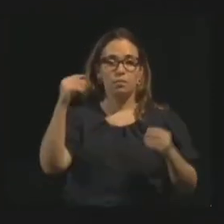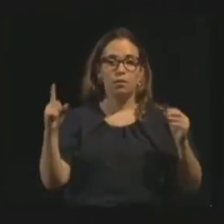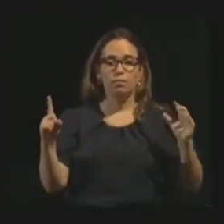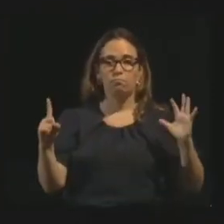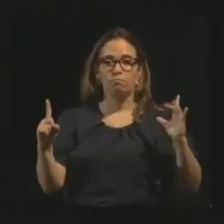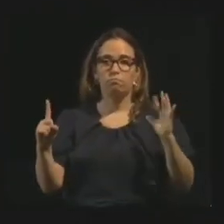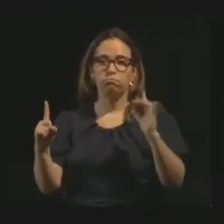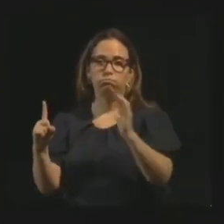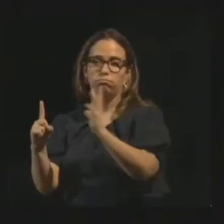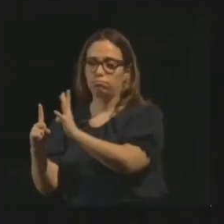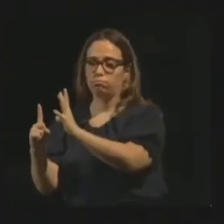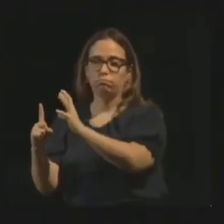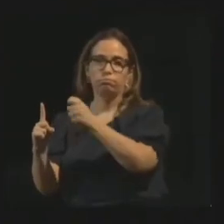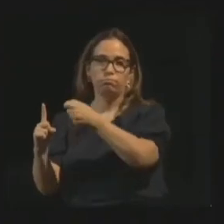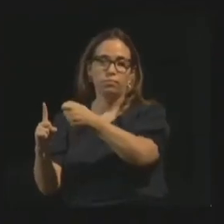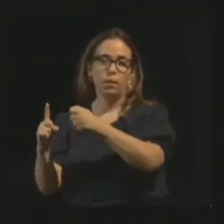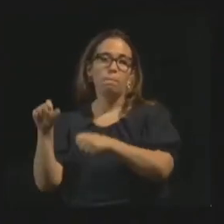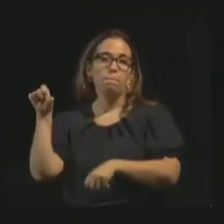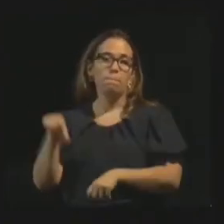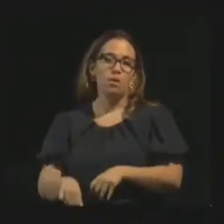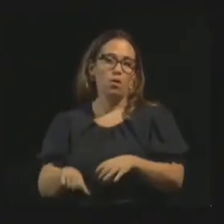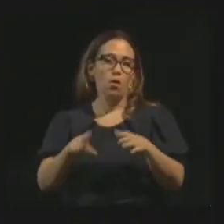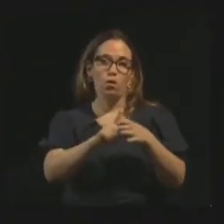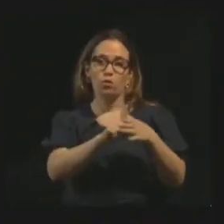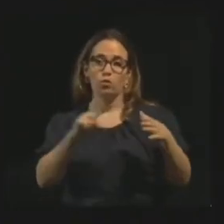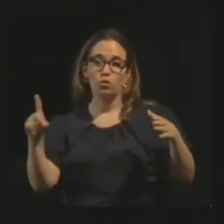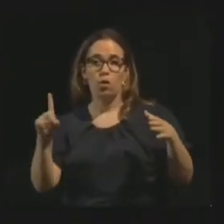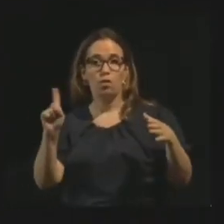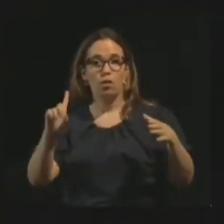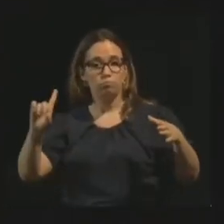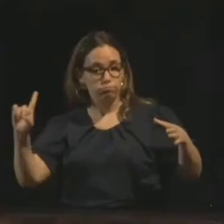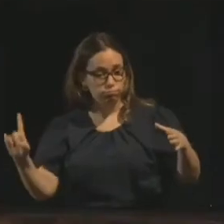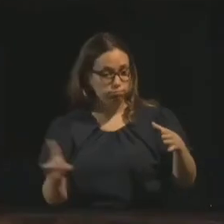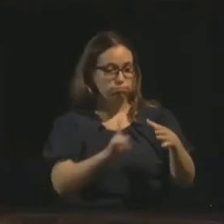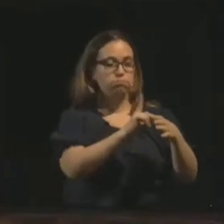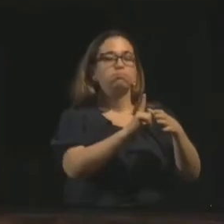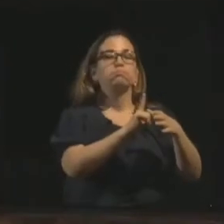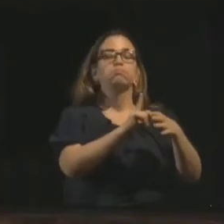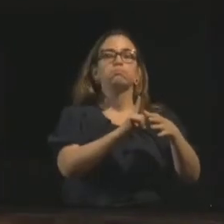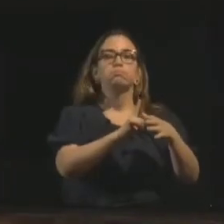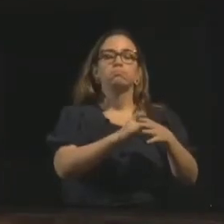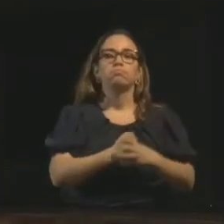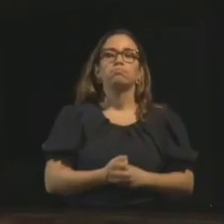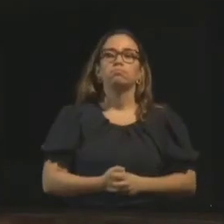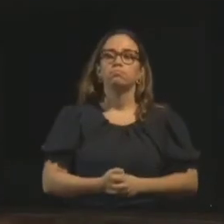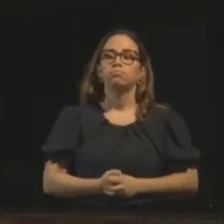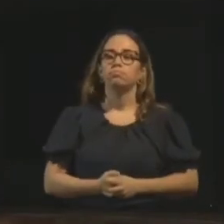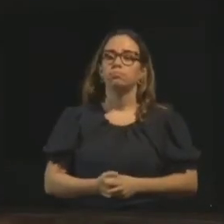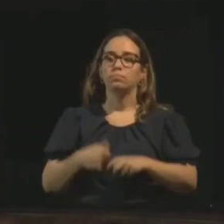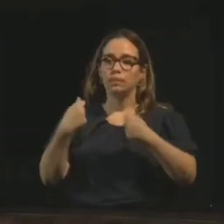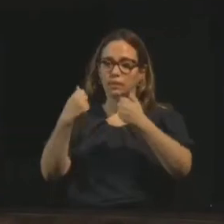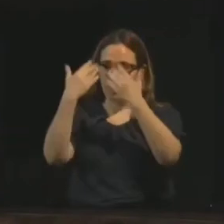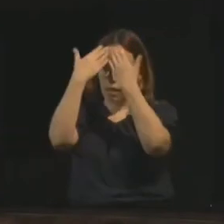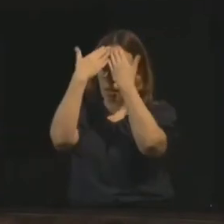deixá-lo isolado é pior. Agora, o médium fascinado, a gente vai ali,